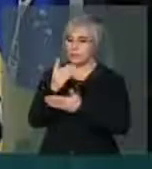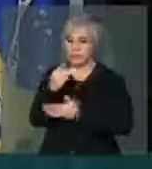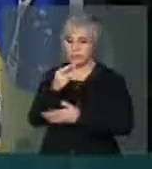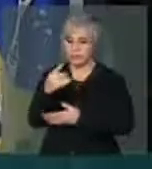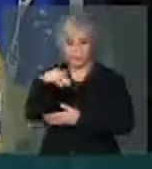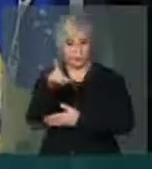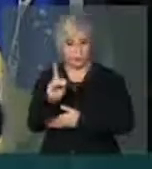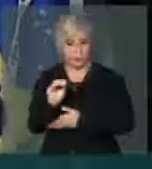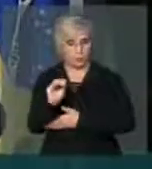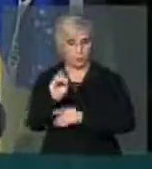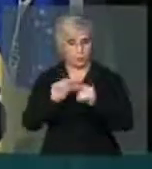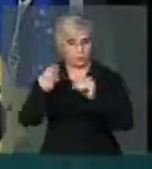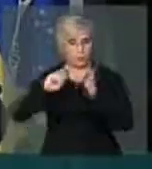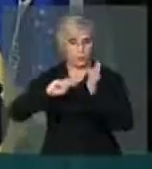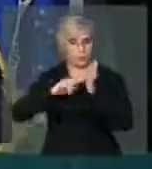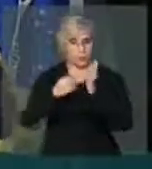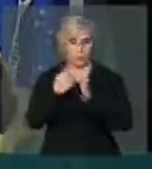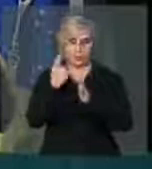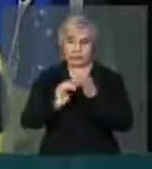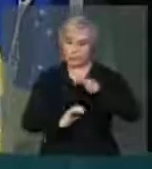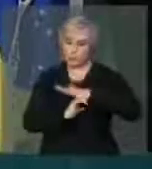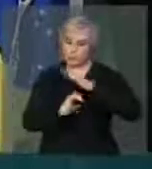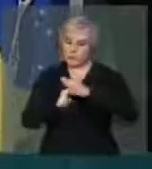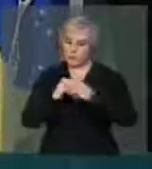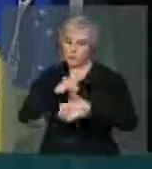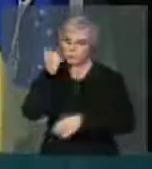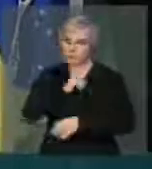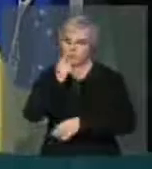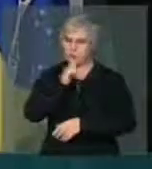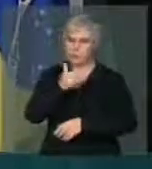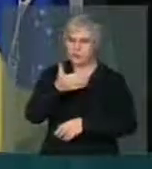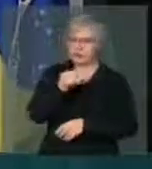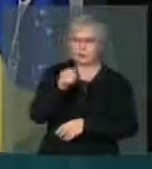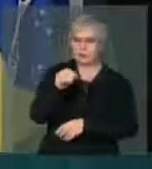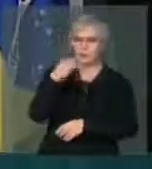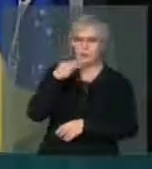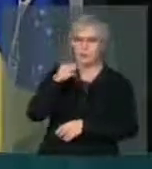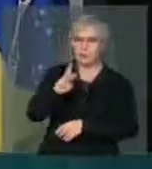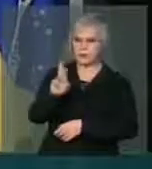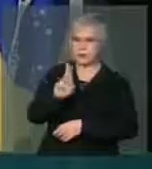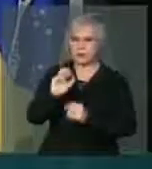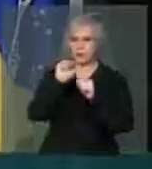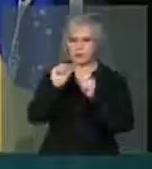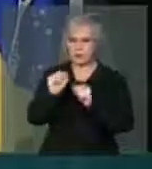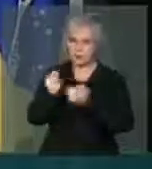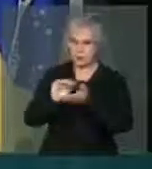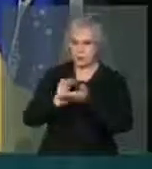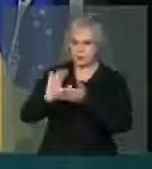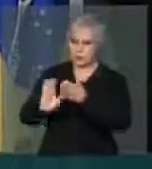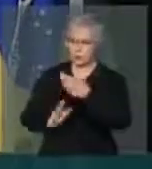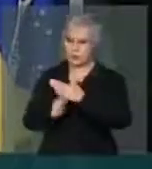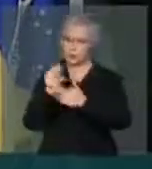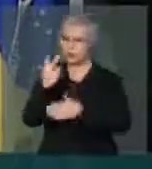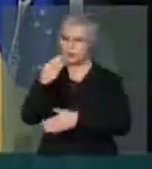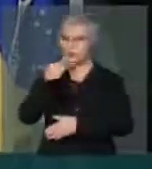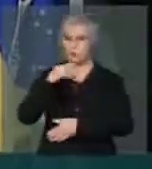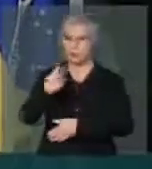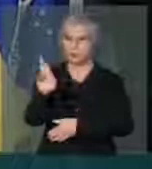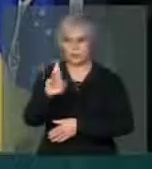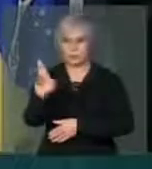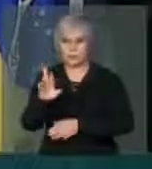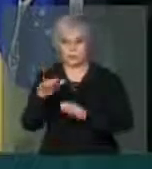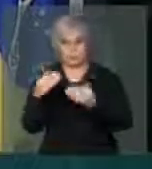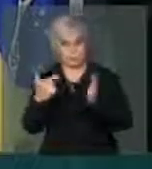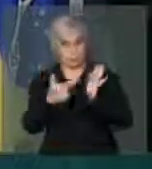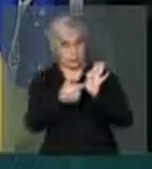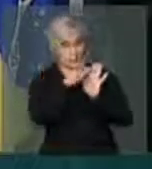seja, uma empresa que tem um faturamento de 100 milhões de reais, ela poderia doar até 2 milhões de reais. Aí no